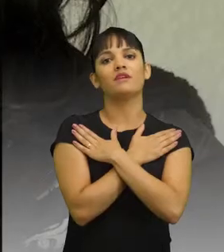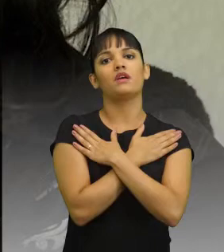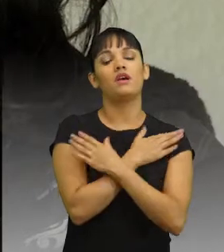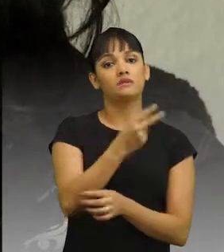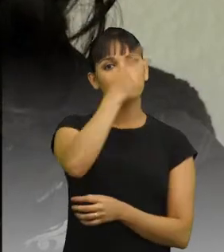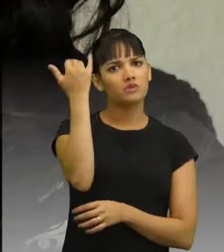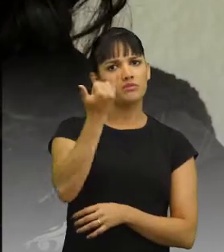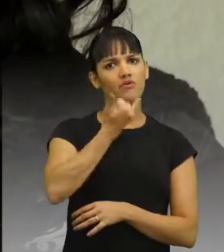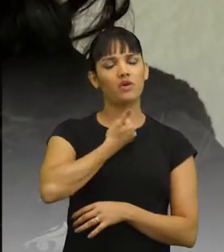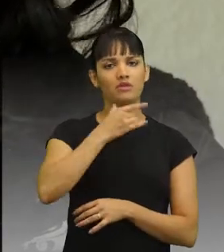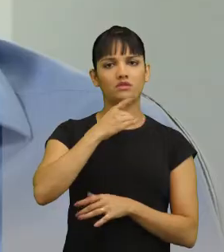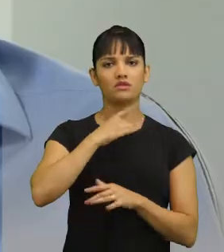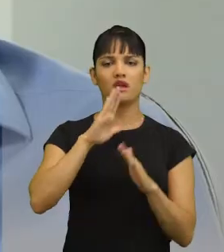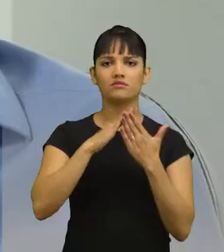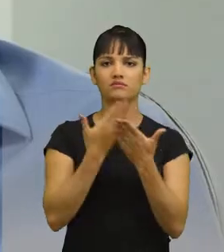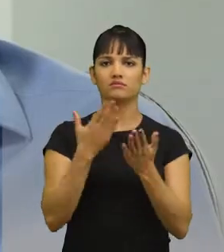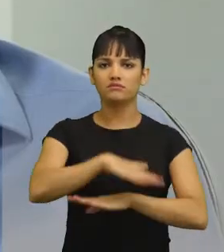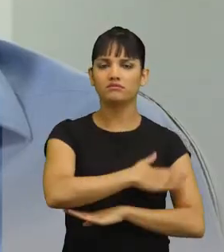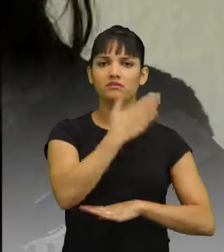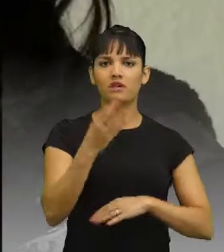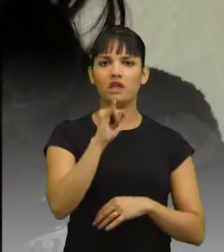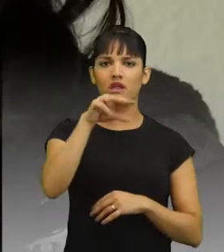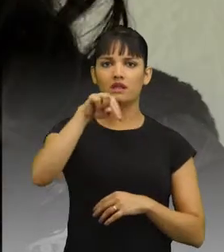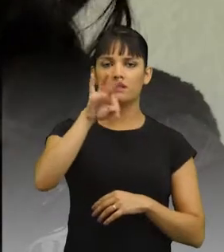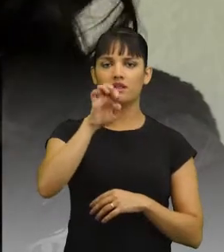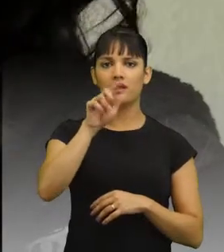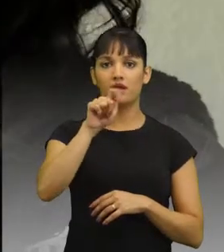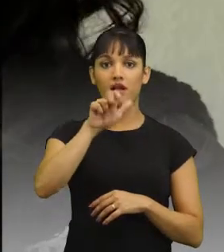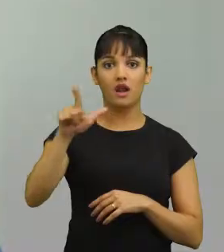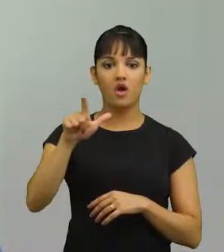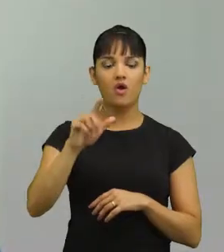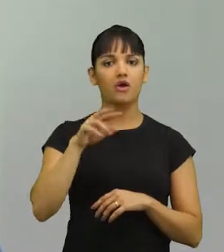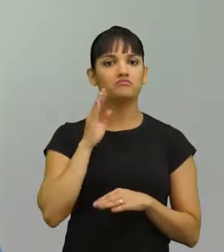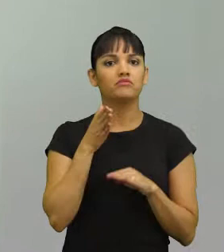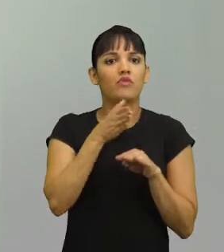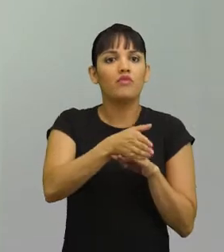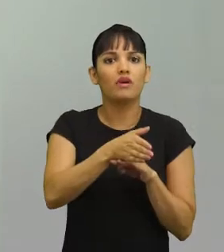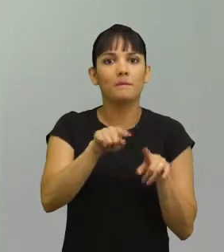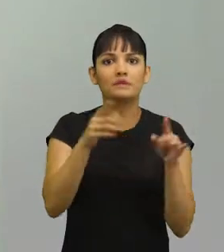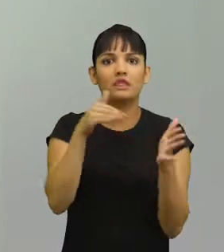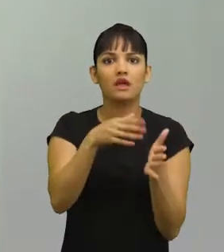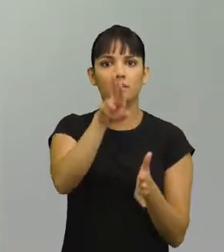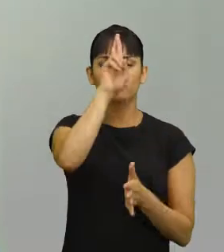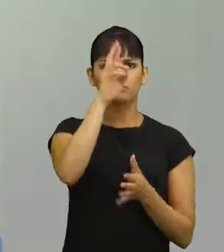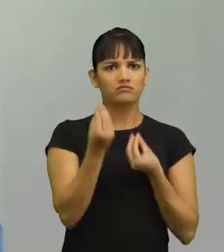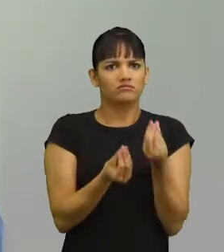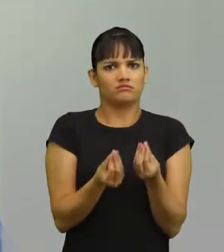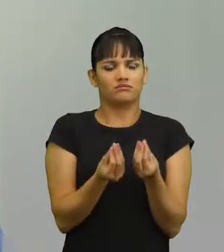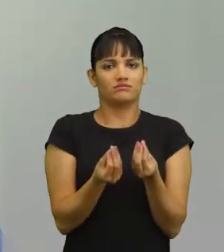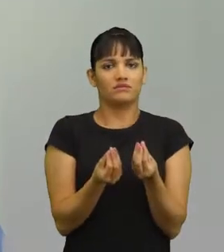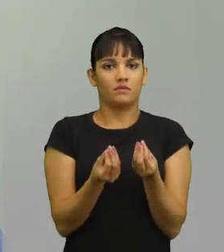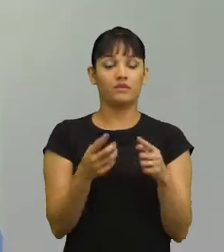falar do ensino integral. Era só até meio dia. falei, uai, mas não é integral? Educação integral. Em tempo integral,